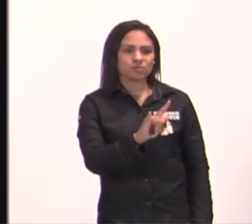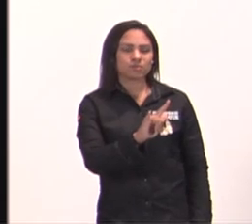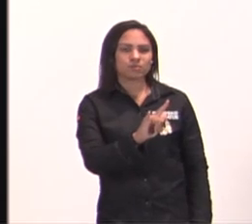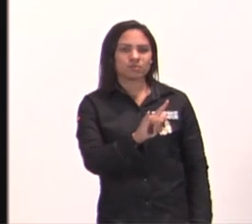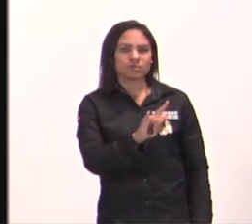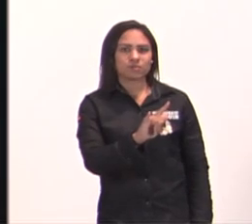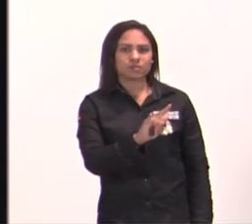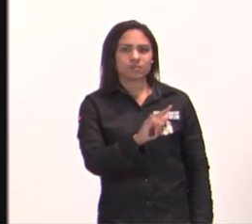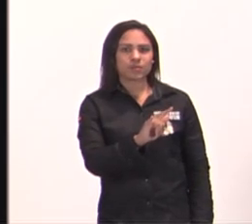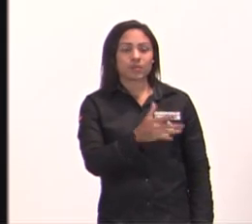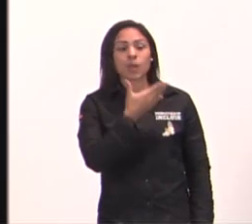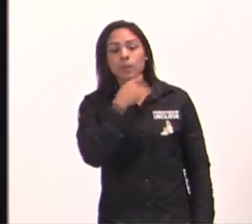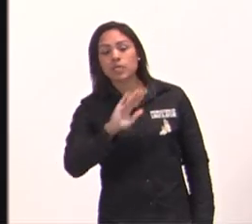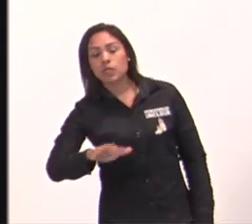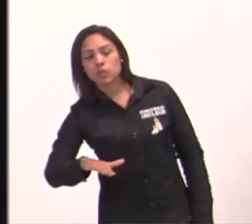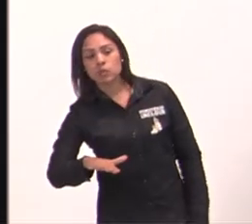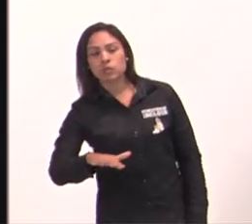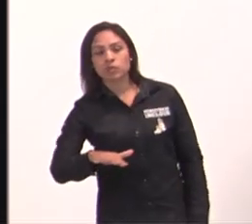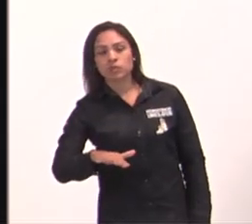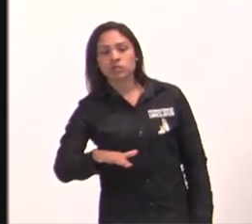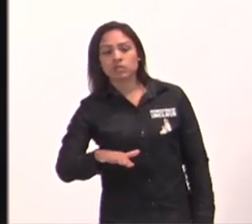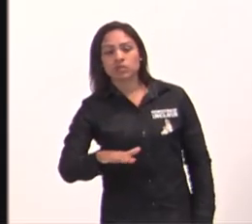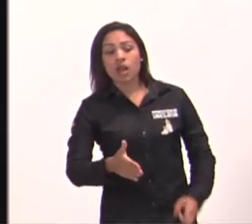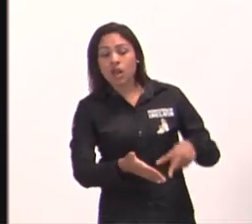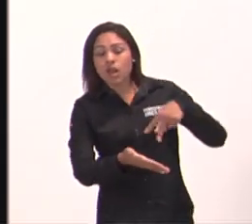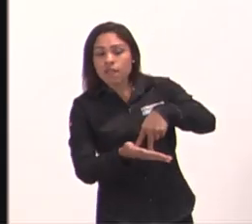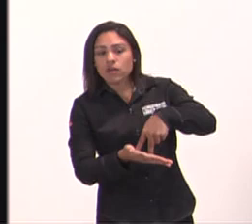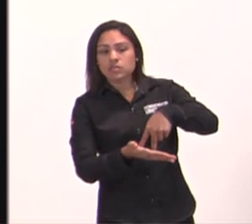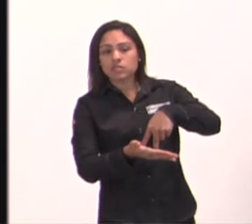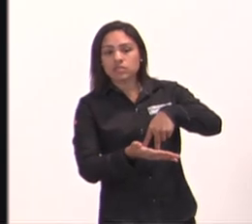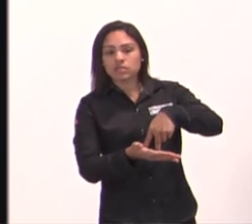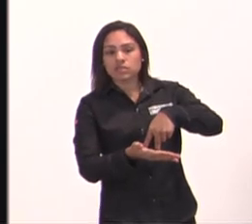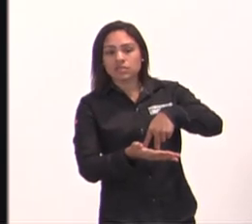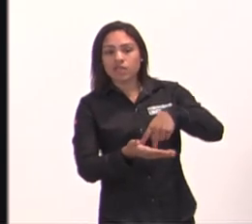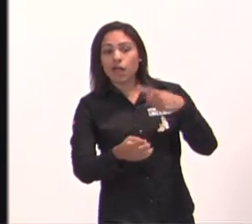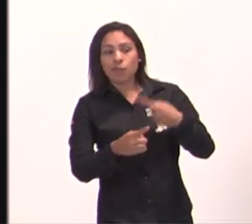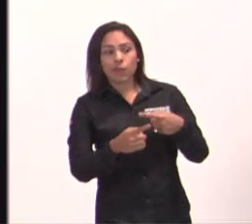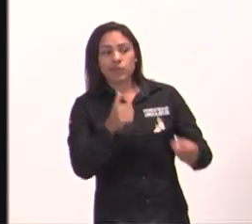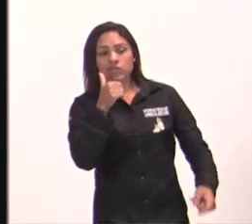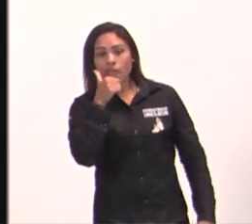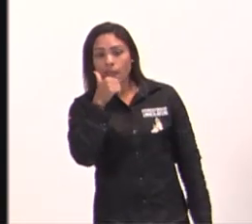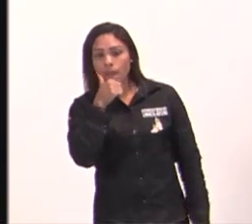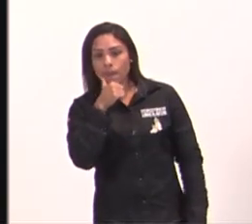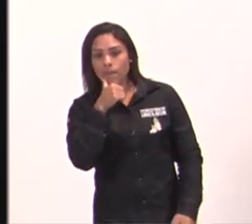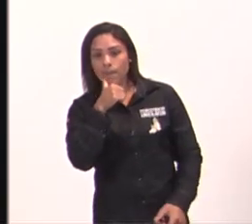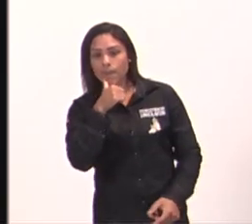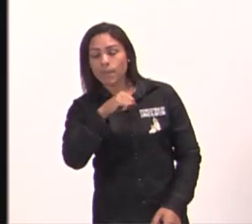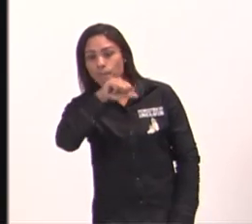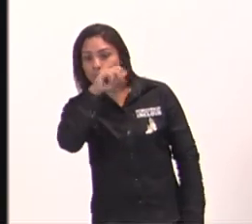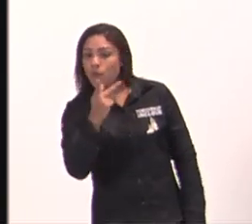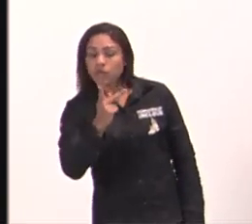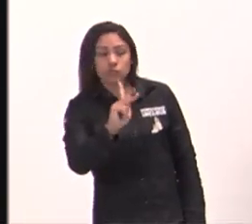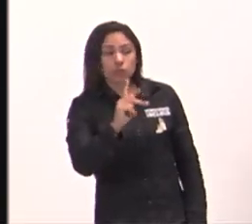menino, levanta desse caixão aí, levanta, porque a sua mãe, está chorando demais, eu não quero ver isso não, levanta, o